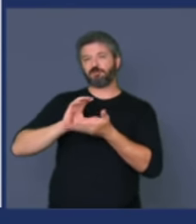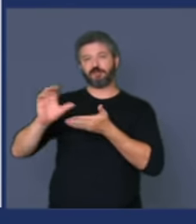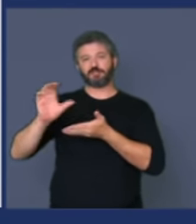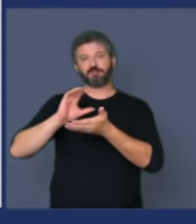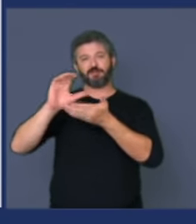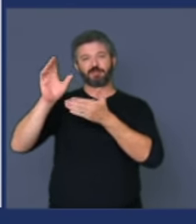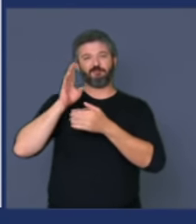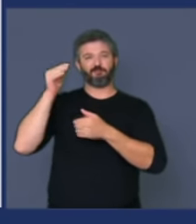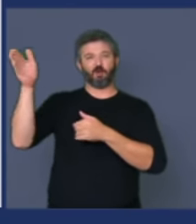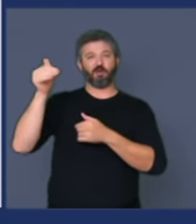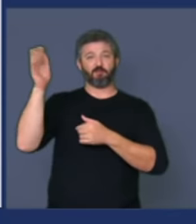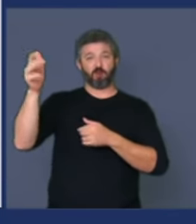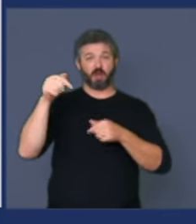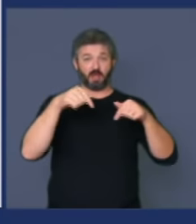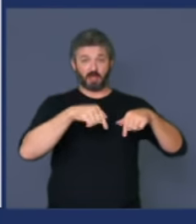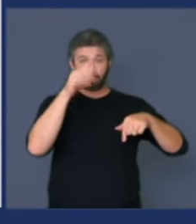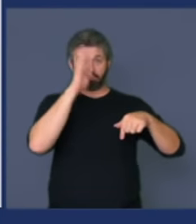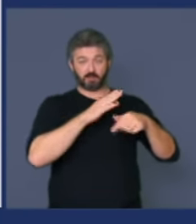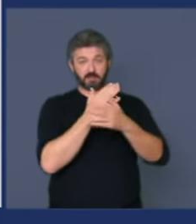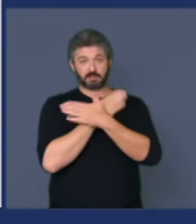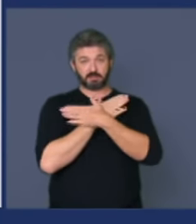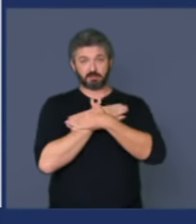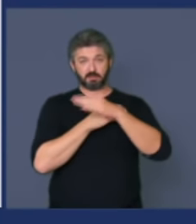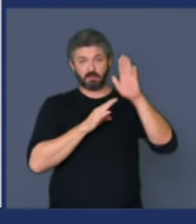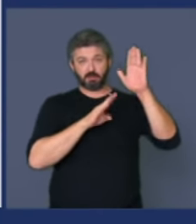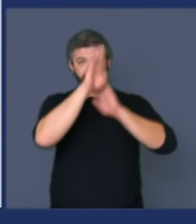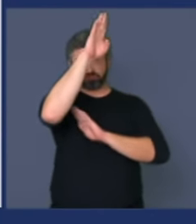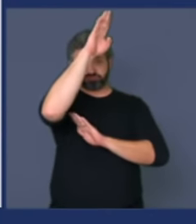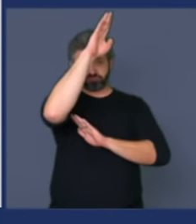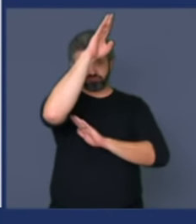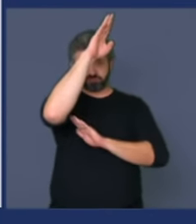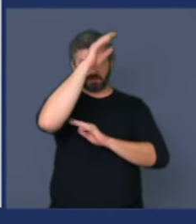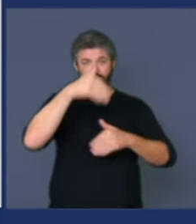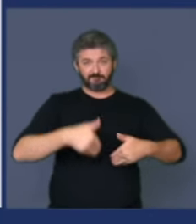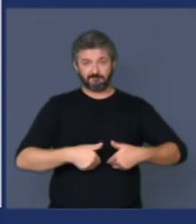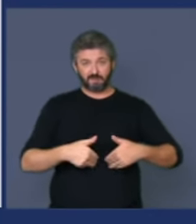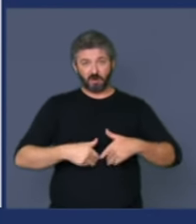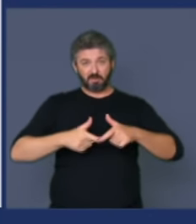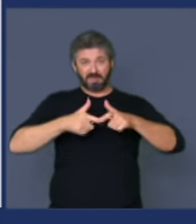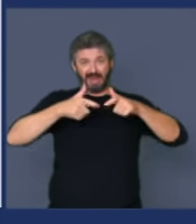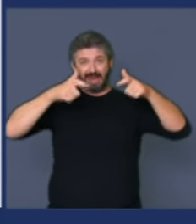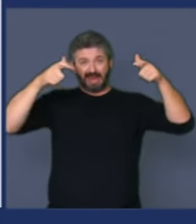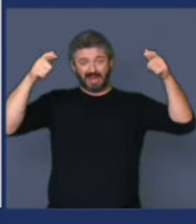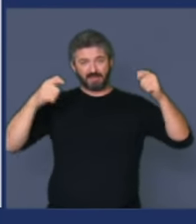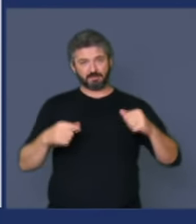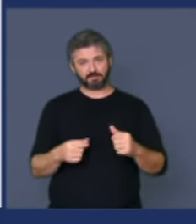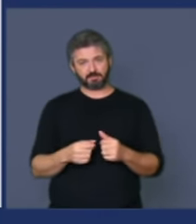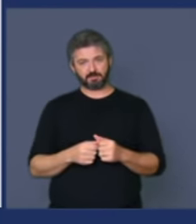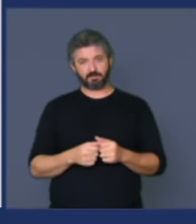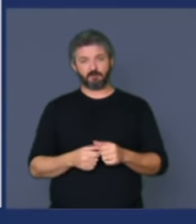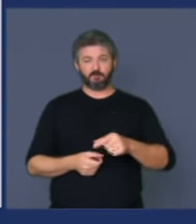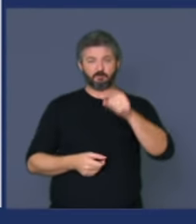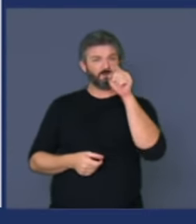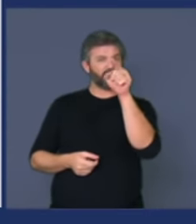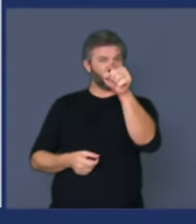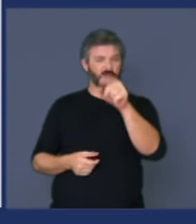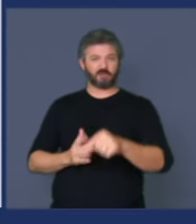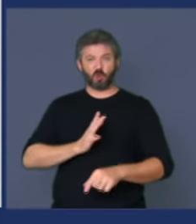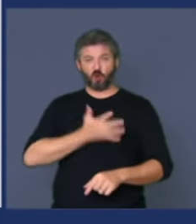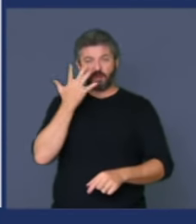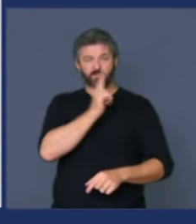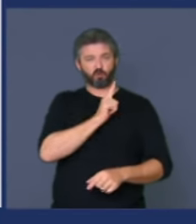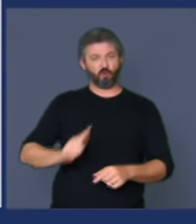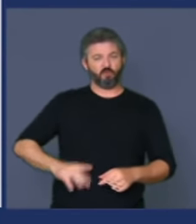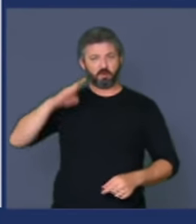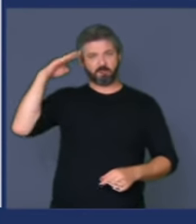aqui no Brasil o desemprego impera a fome aumenta a cada dia você e o desastroso governo